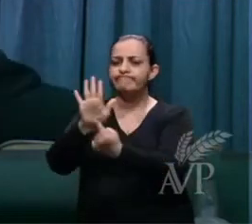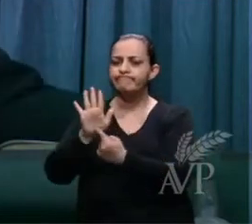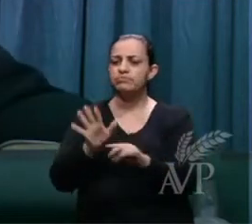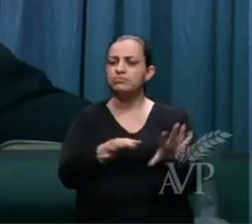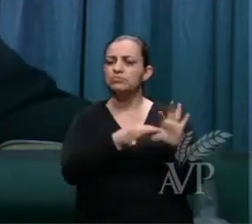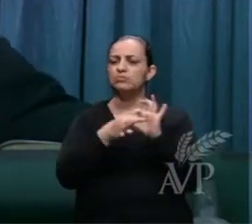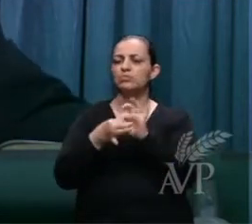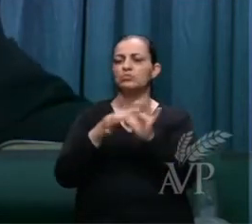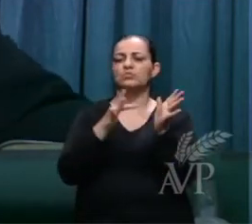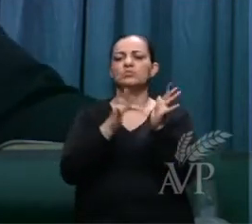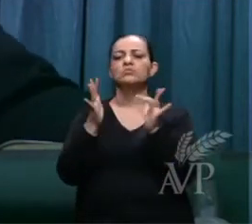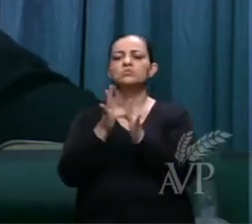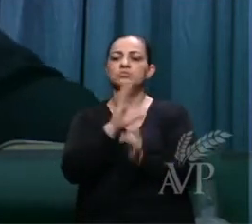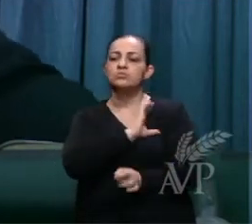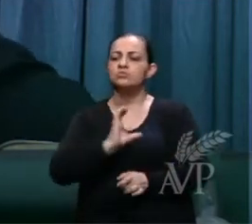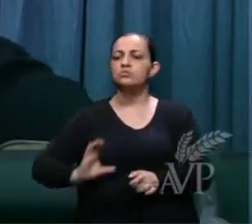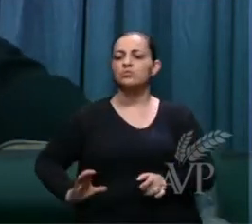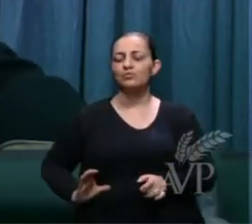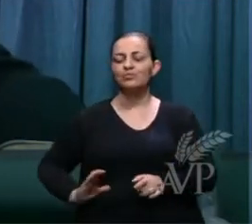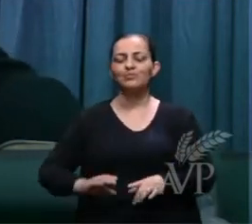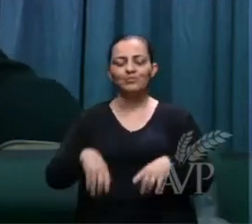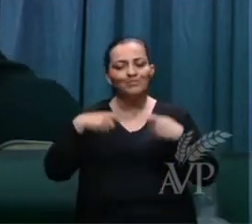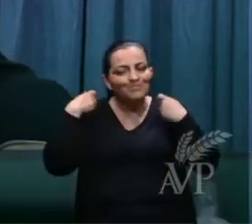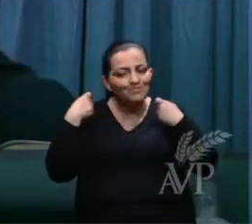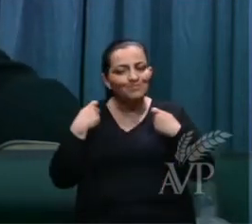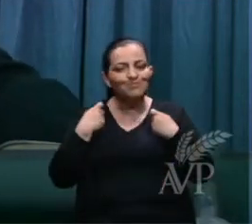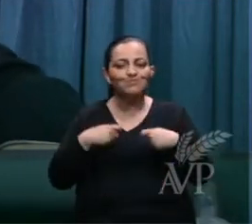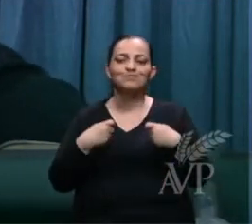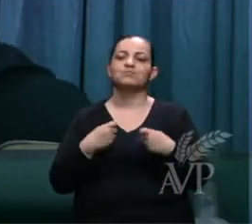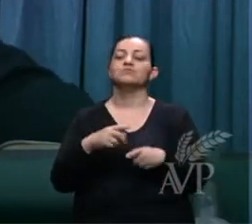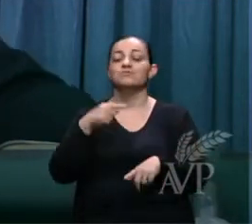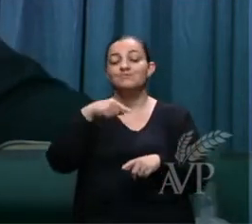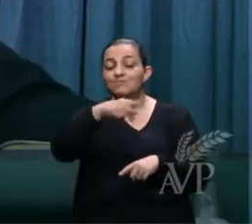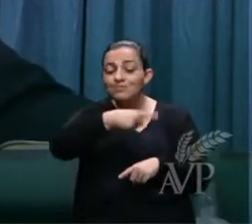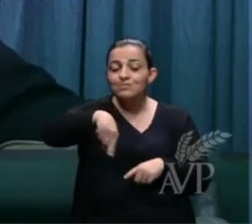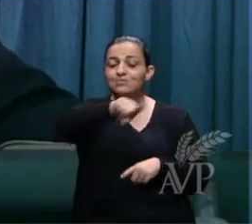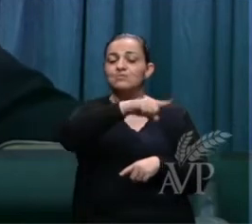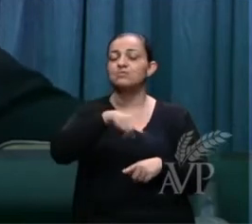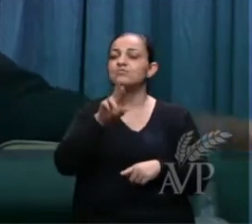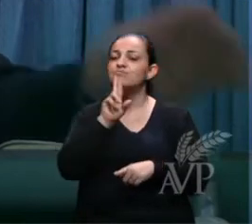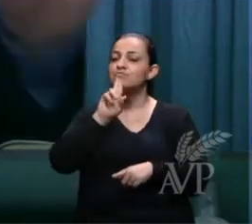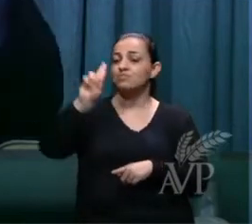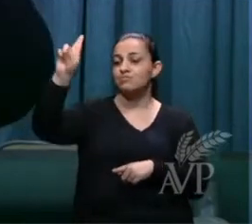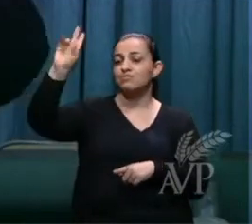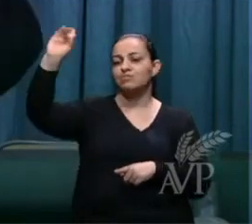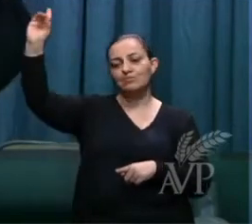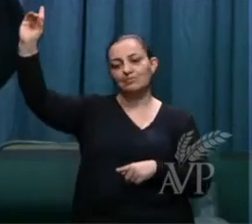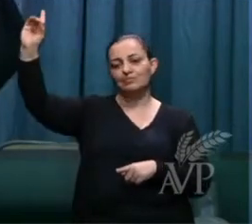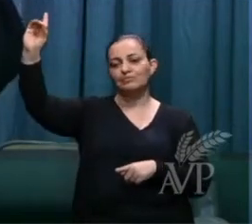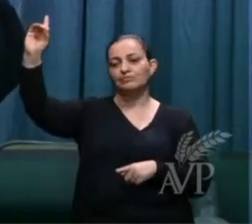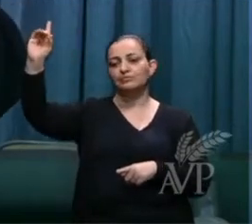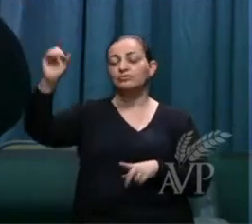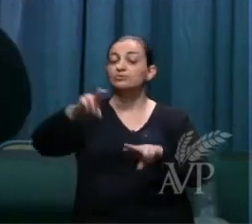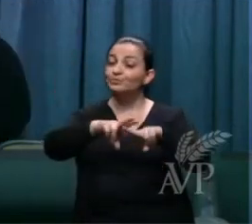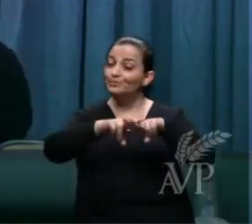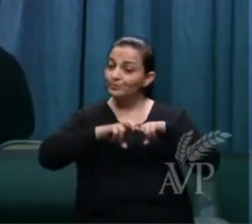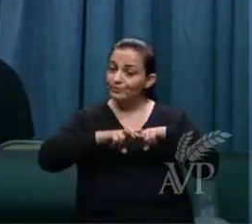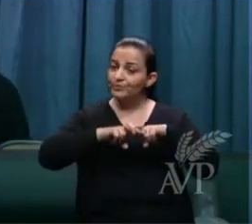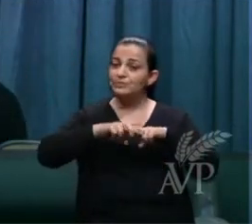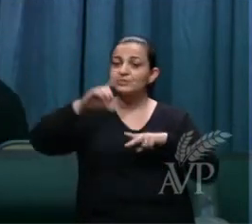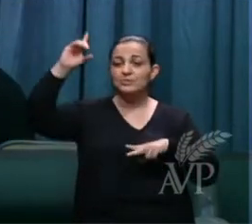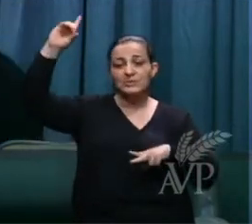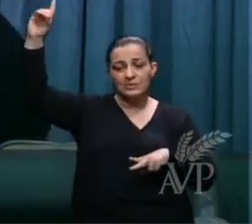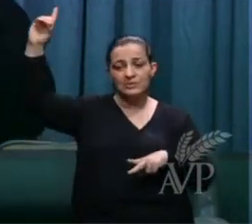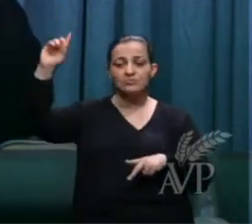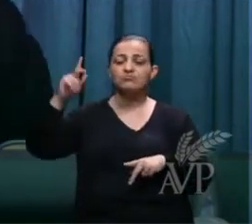então eles terão que responder. Por isso, a voz de Deus,